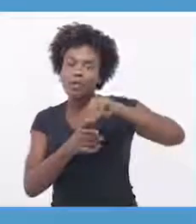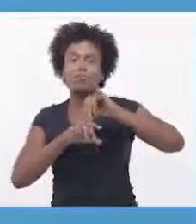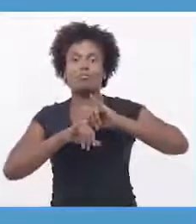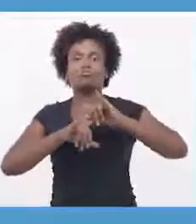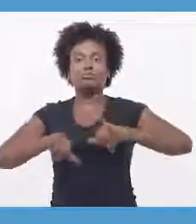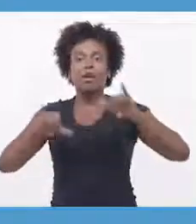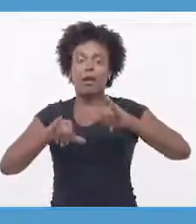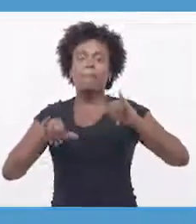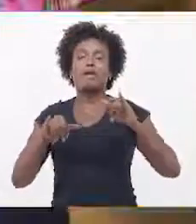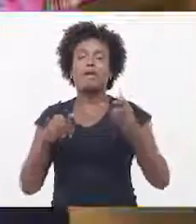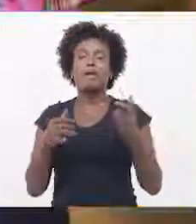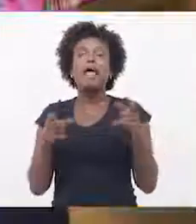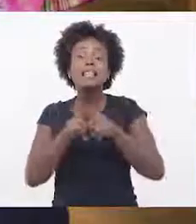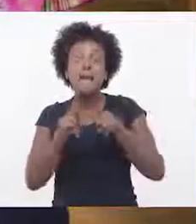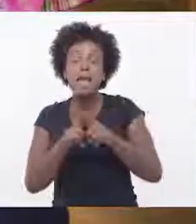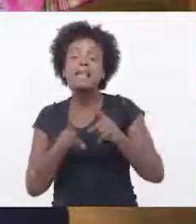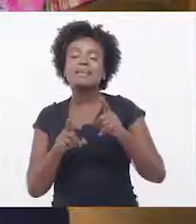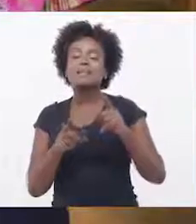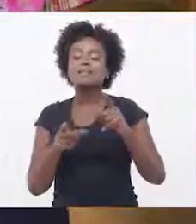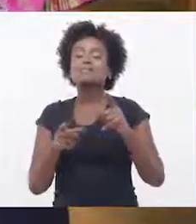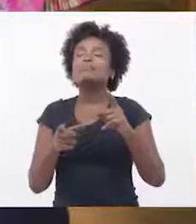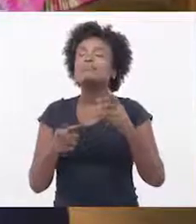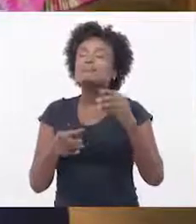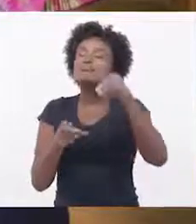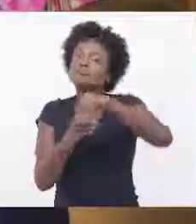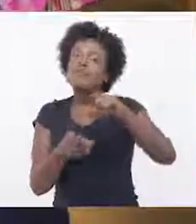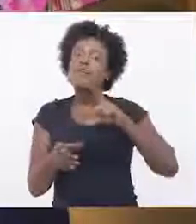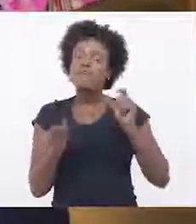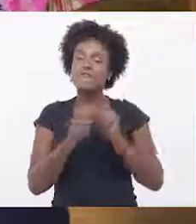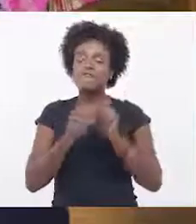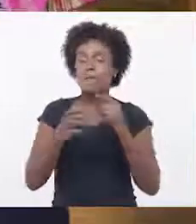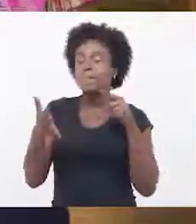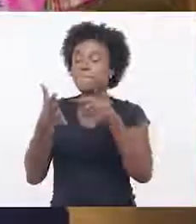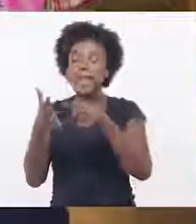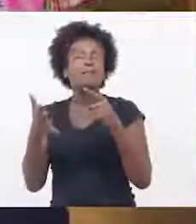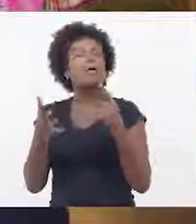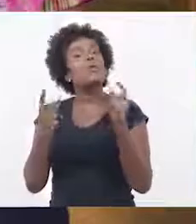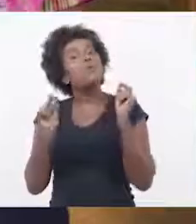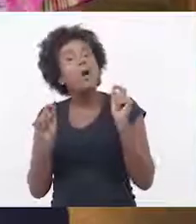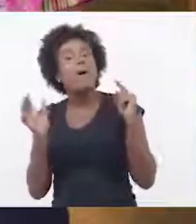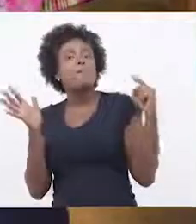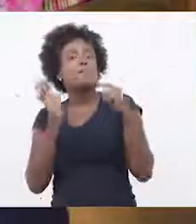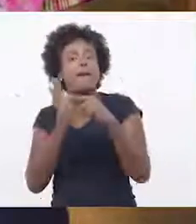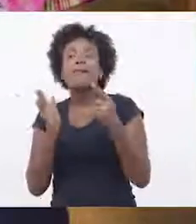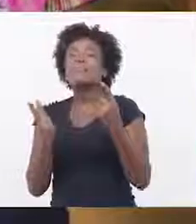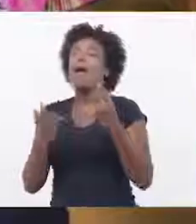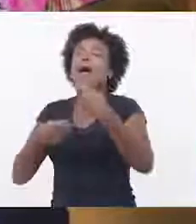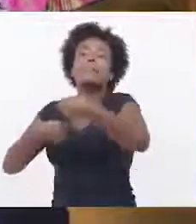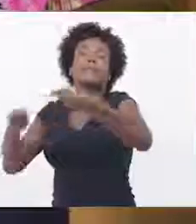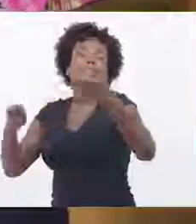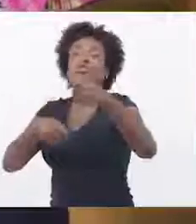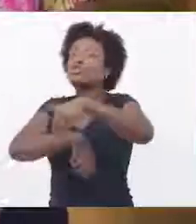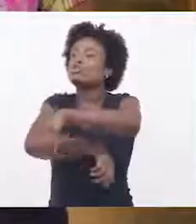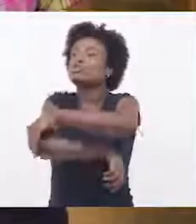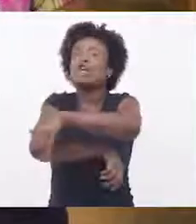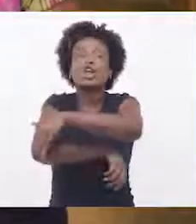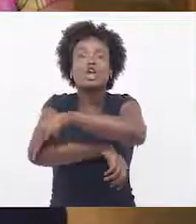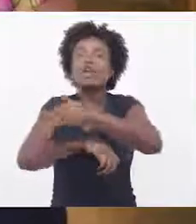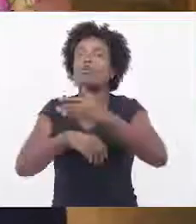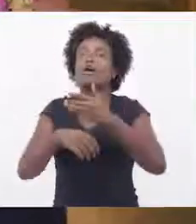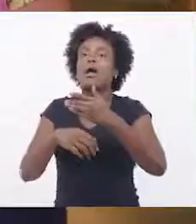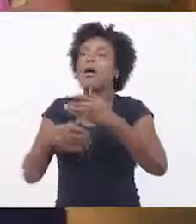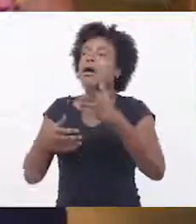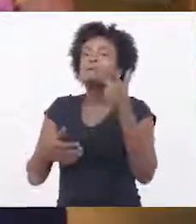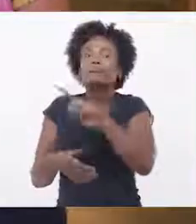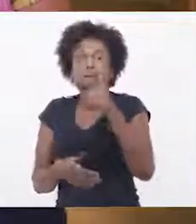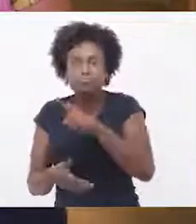O último ciclo do processo de voluntariado é o de celebrar. A gente sempre conseguiu celebrar junto com os voluntários as conquistas da campanha. Conforme